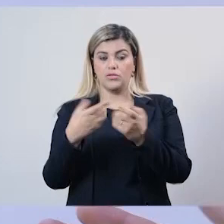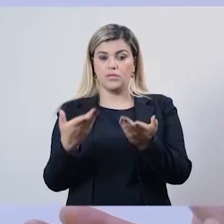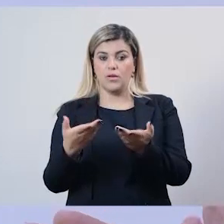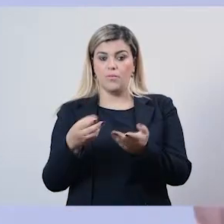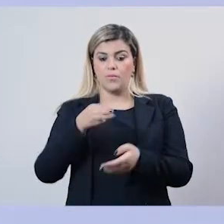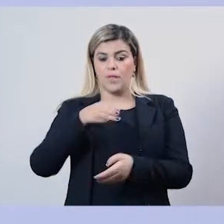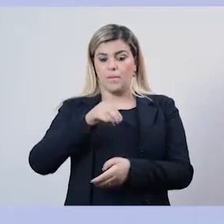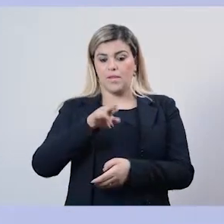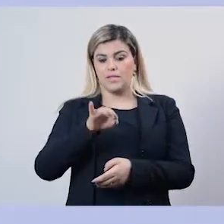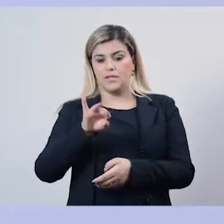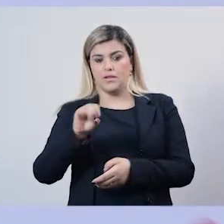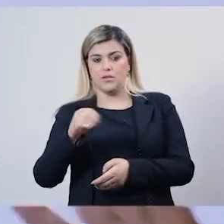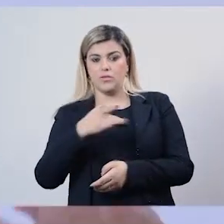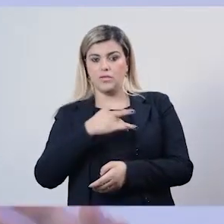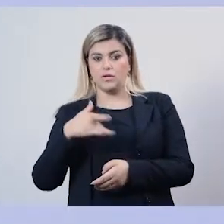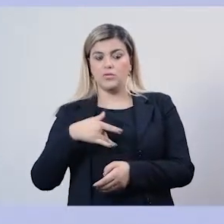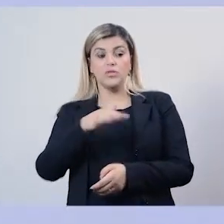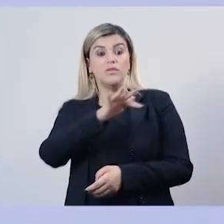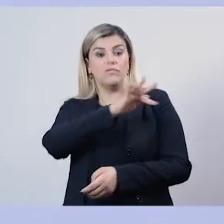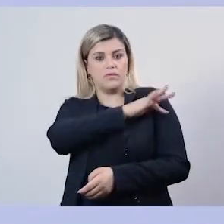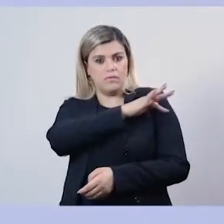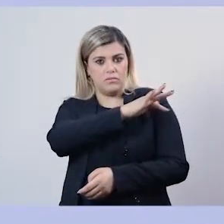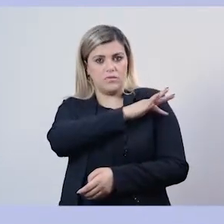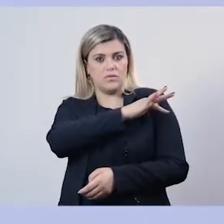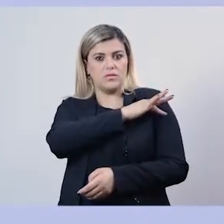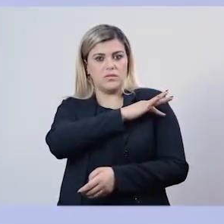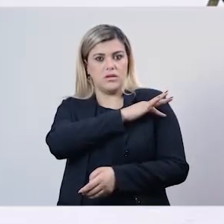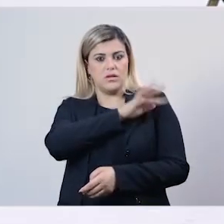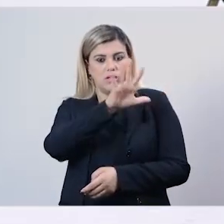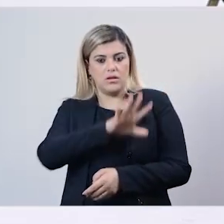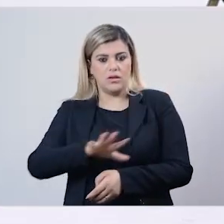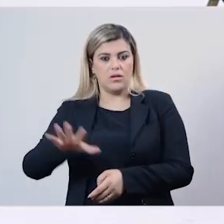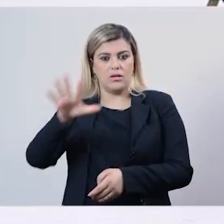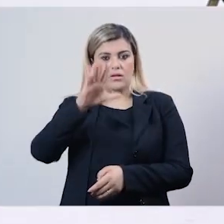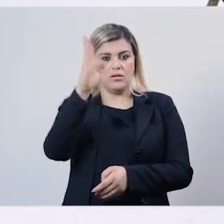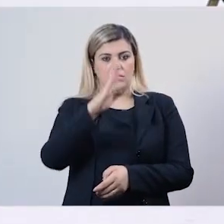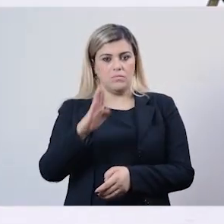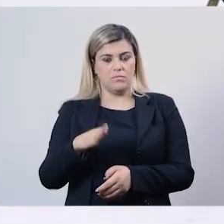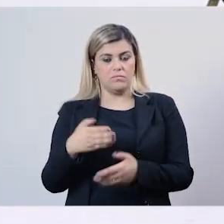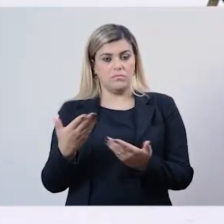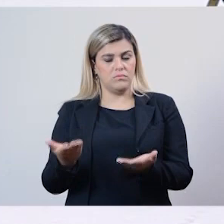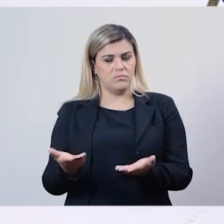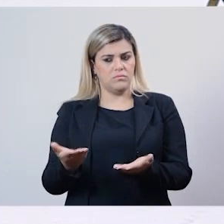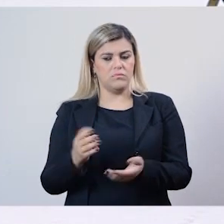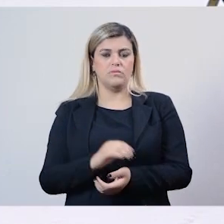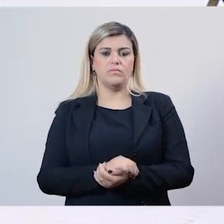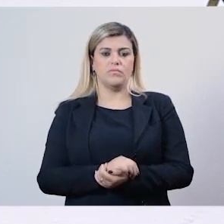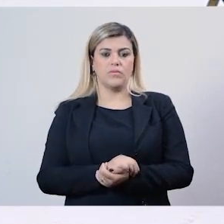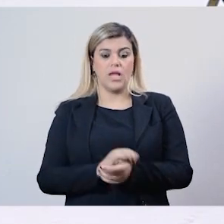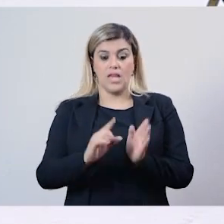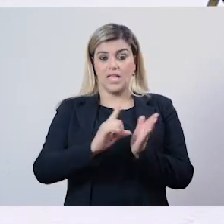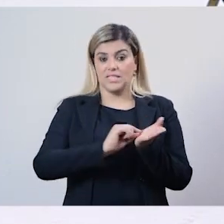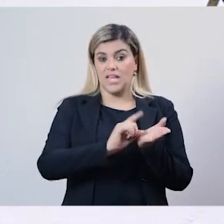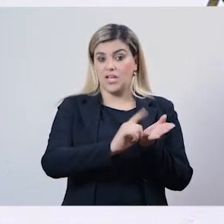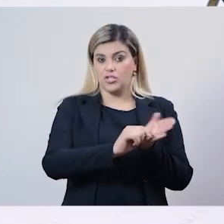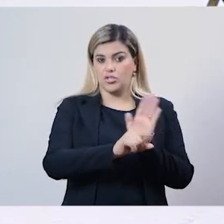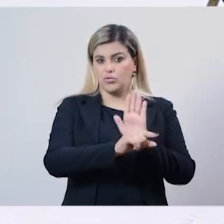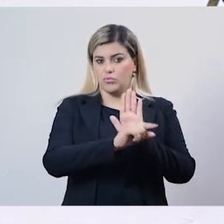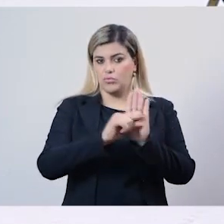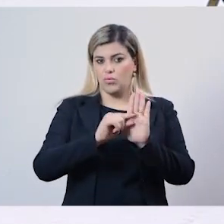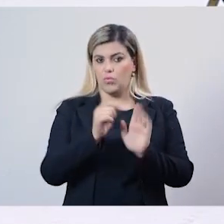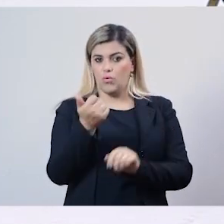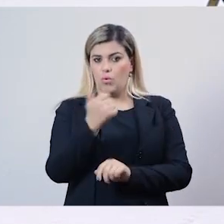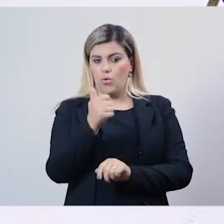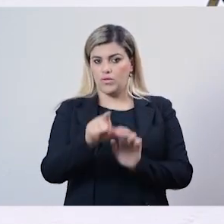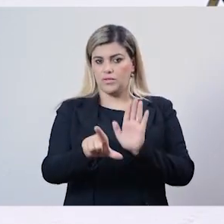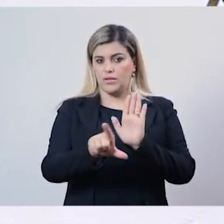fiscalizará em todo o território nacional. Bom, o artigo 11 é praticamente... intenção, então, de manter, de certa